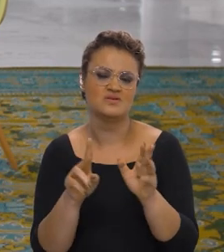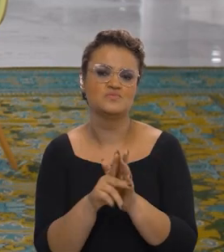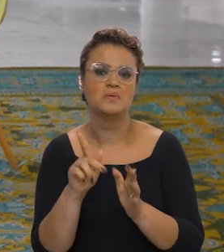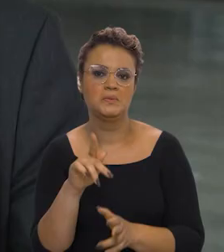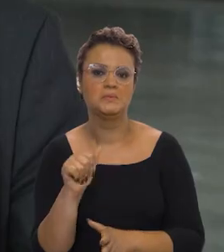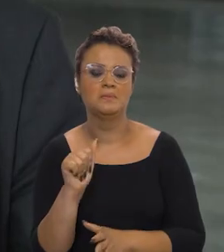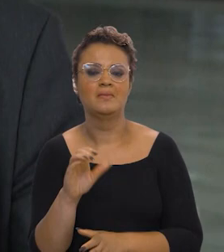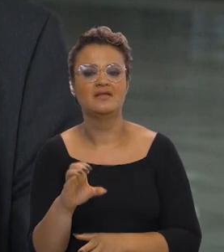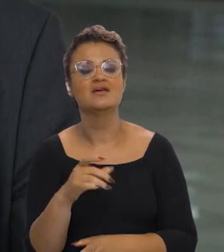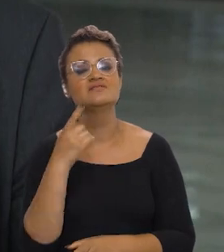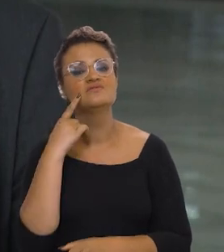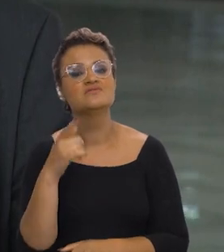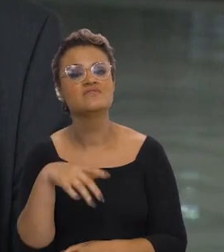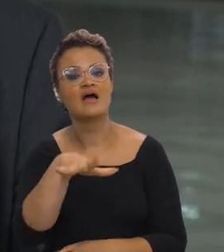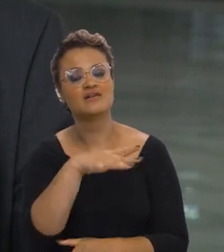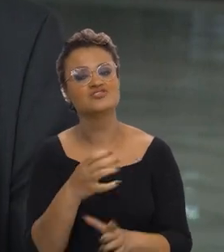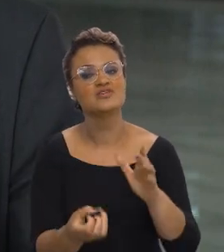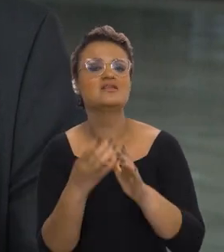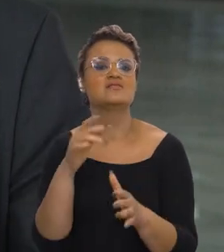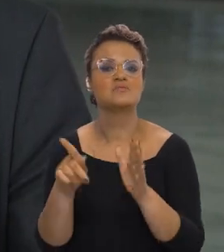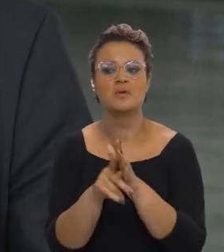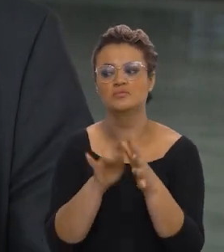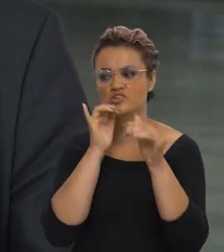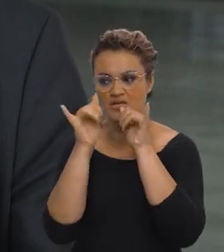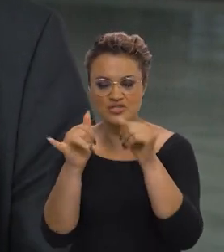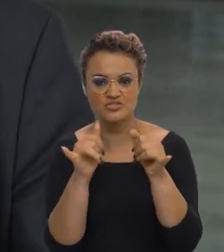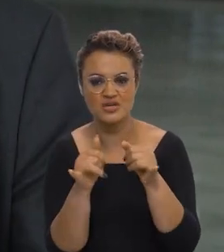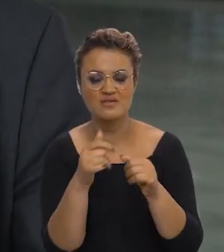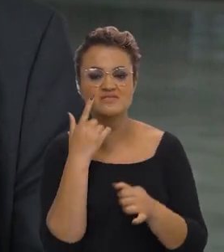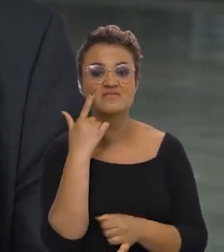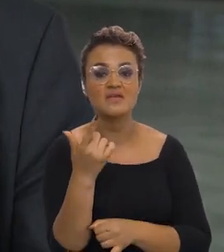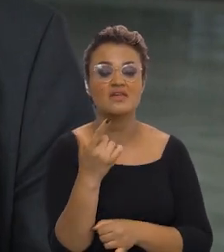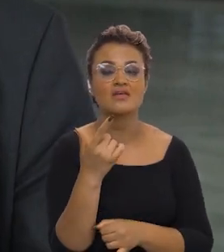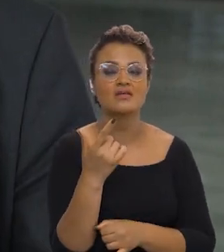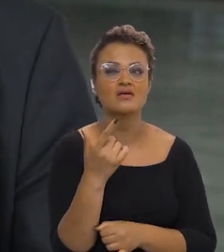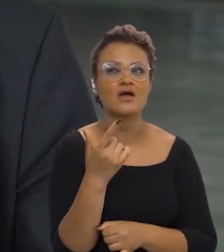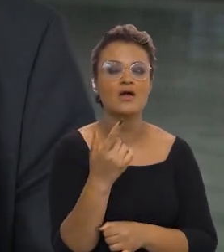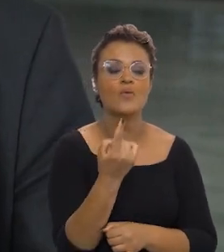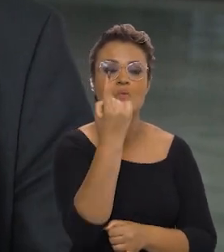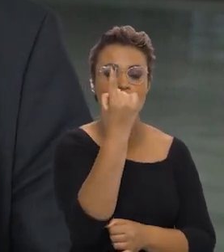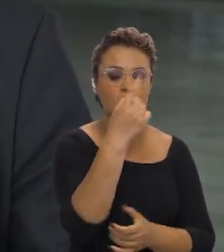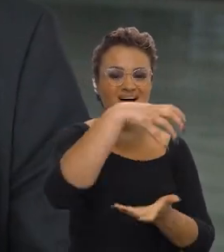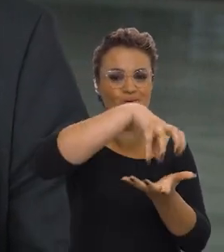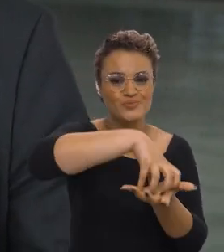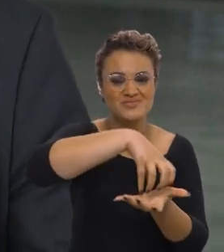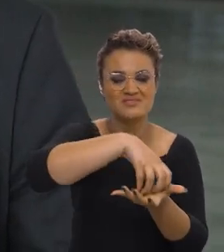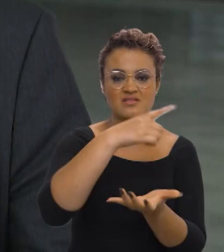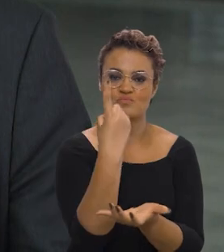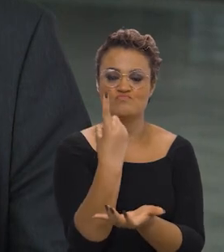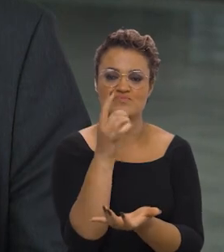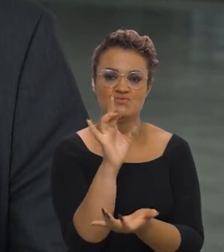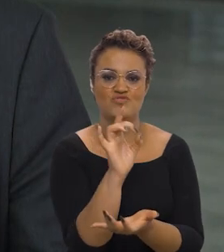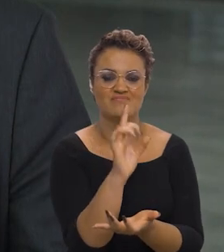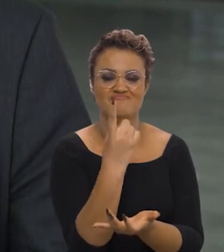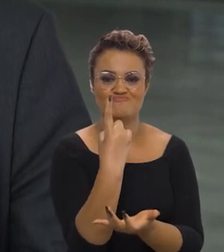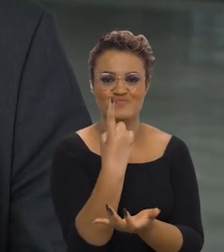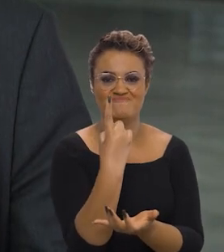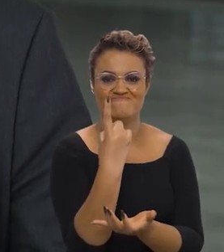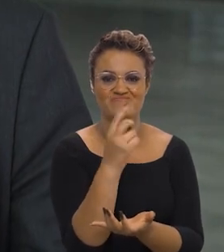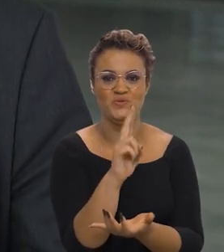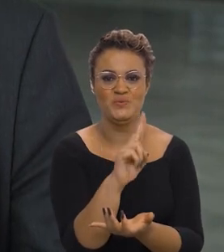site do PAC. Se você for pegar lá o eixo de geração de energia, ele vai ter uma usina hidrelétrica só.